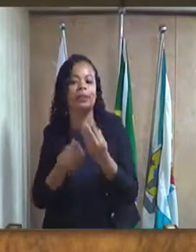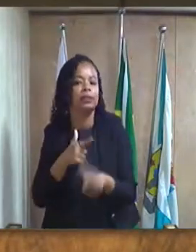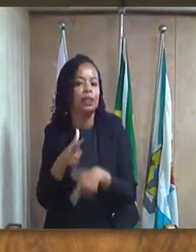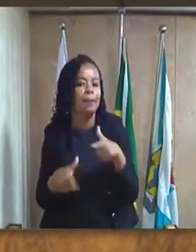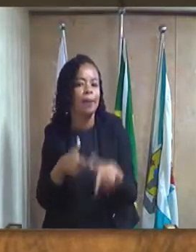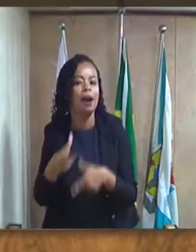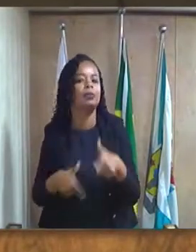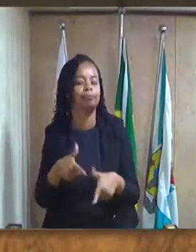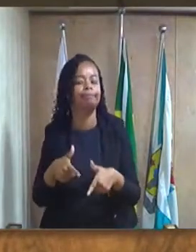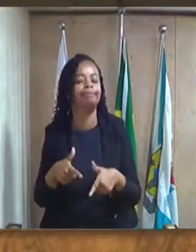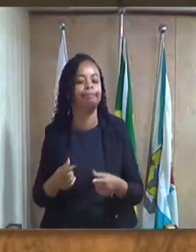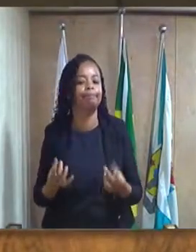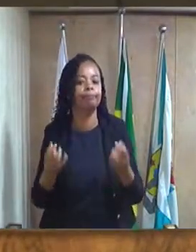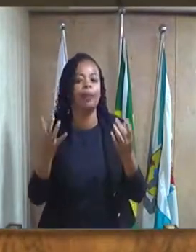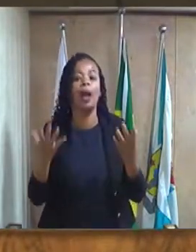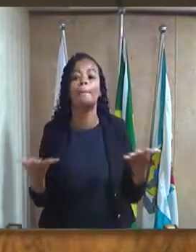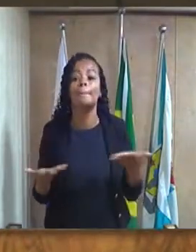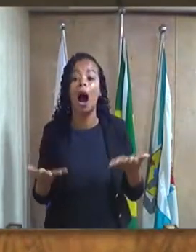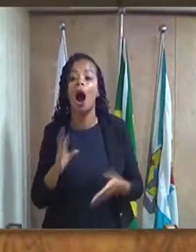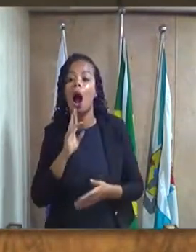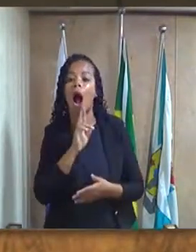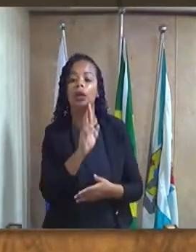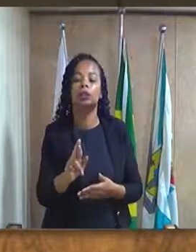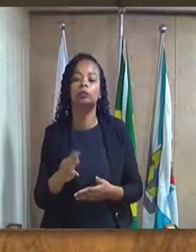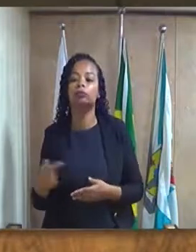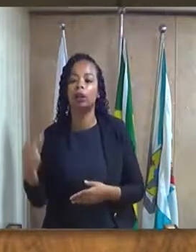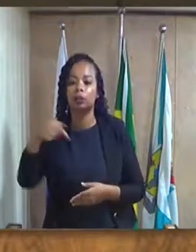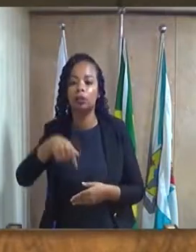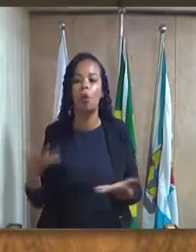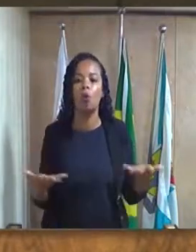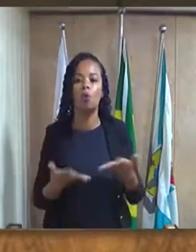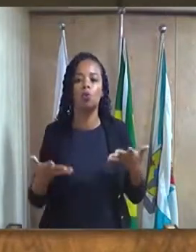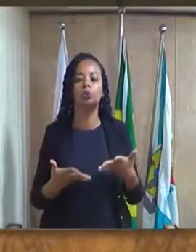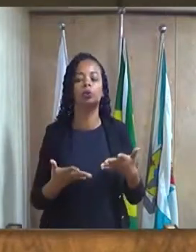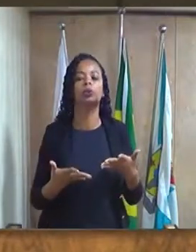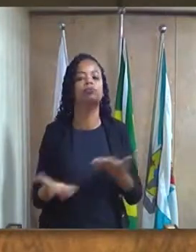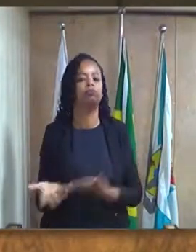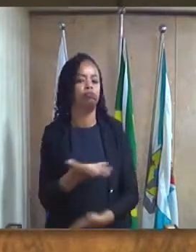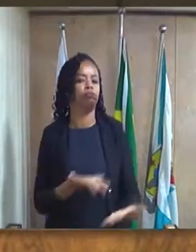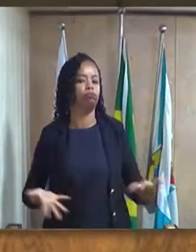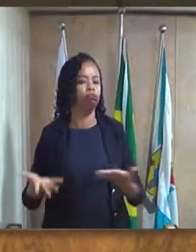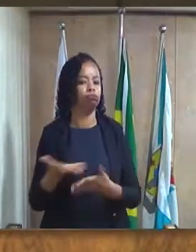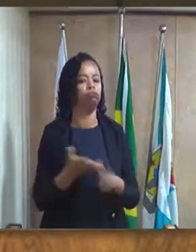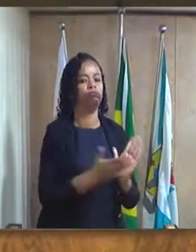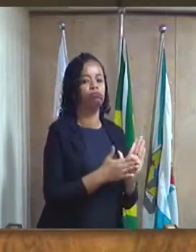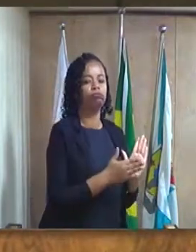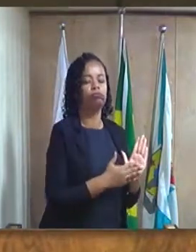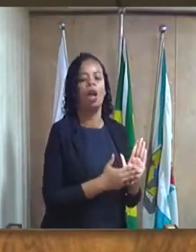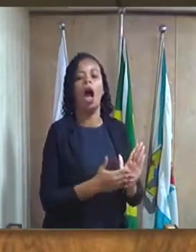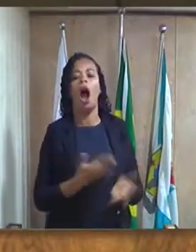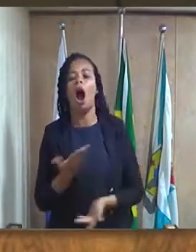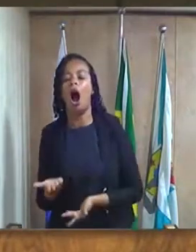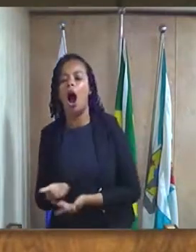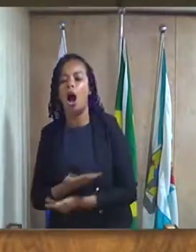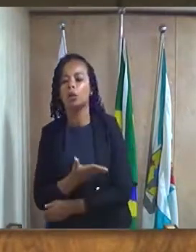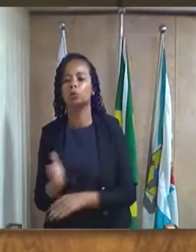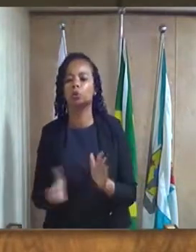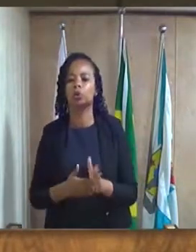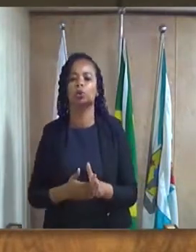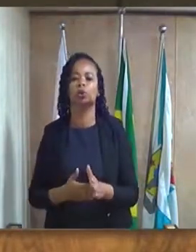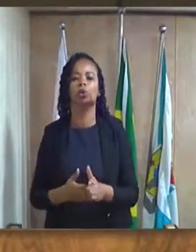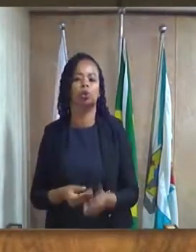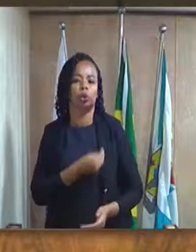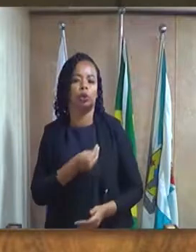maior motivo aqui hoje é para me prestar solidariedade aos moradores da Rua